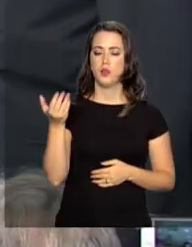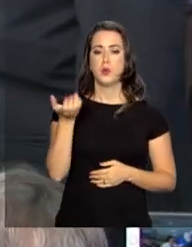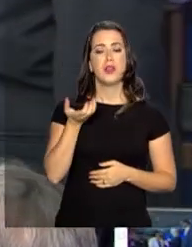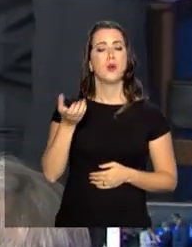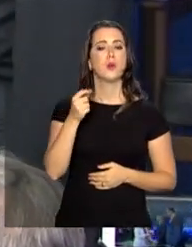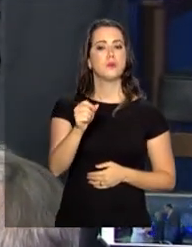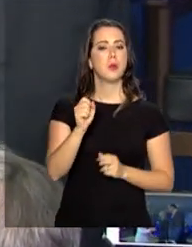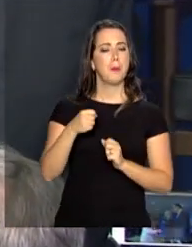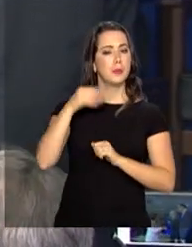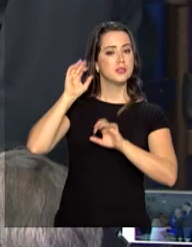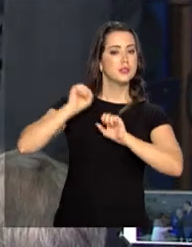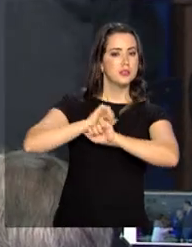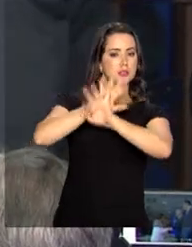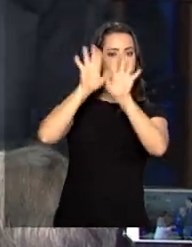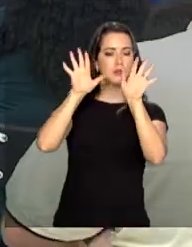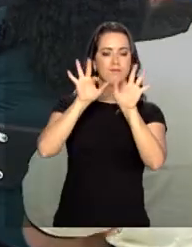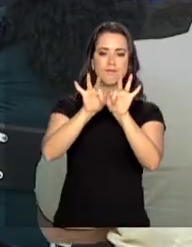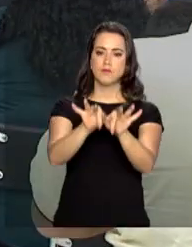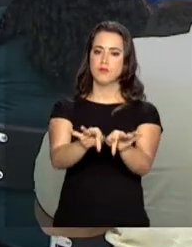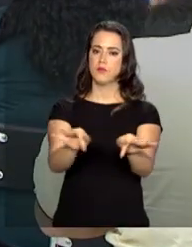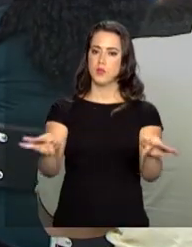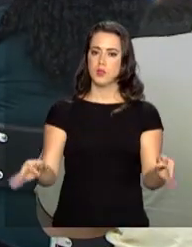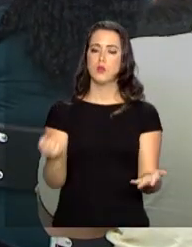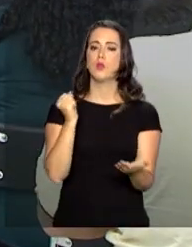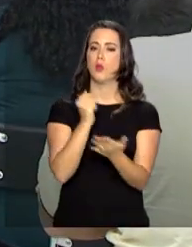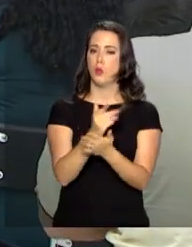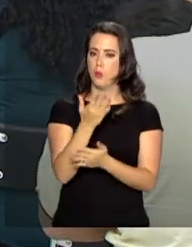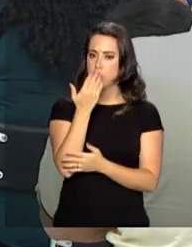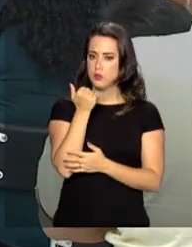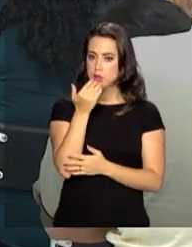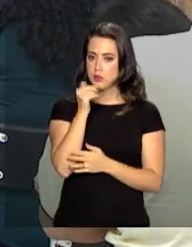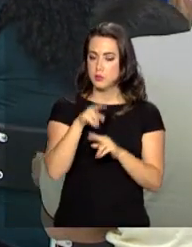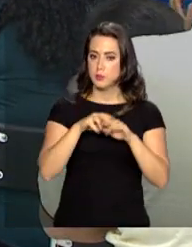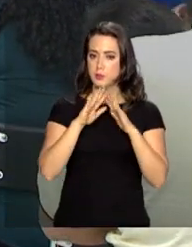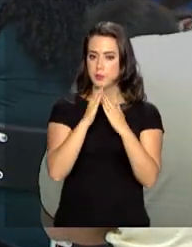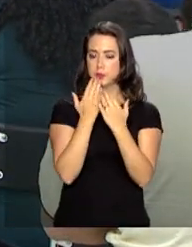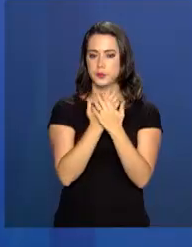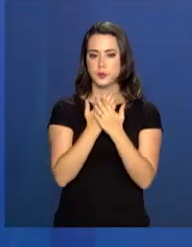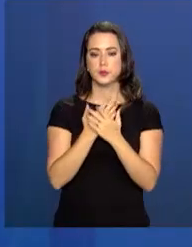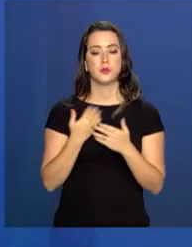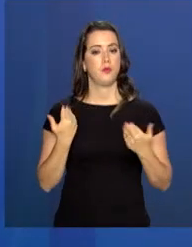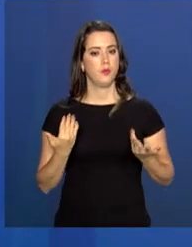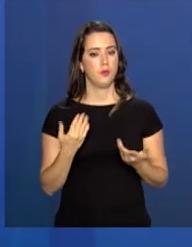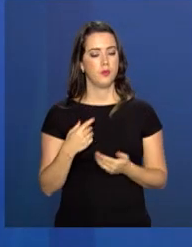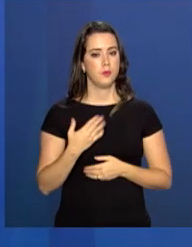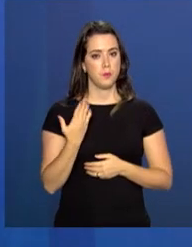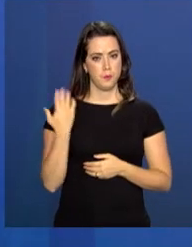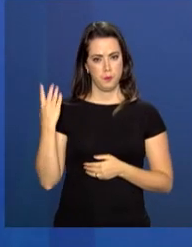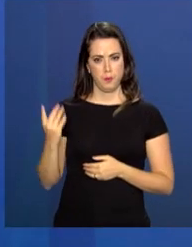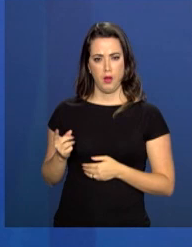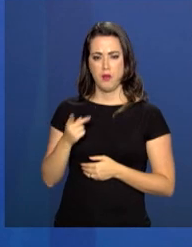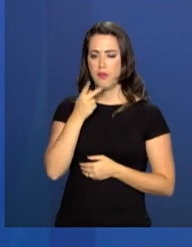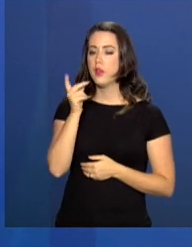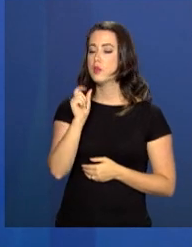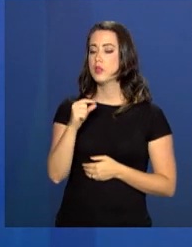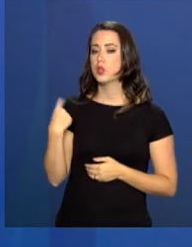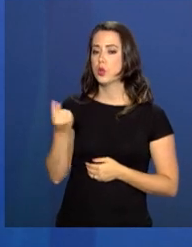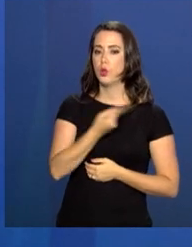maior transparência e simplificar a compra de alimentos por parte das escolas. Nós estamos dando um passo